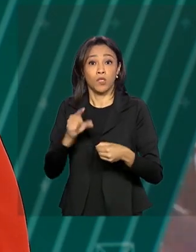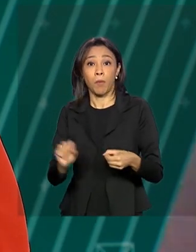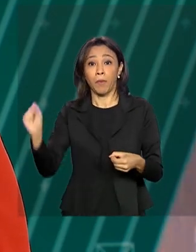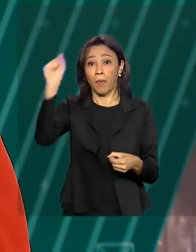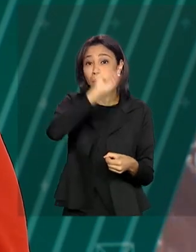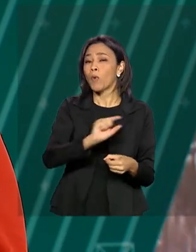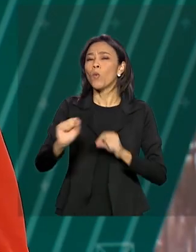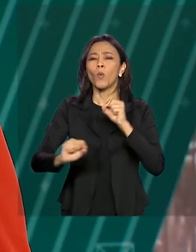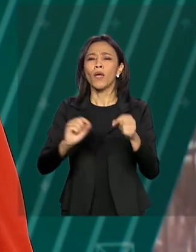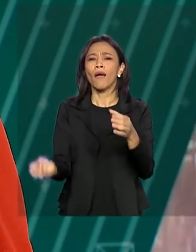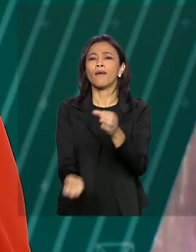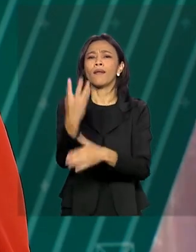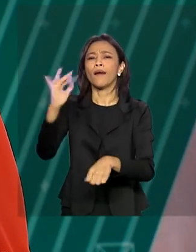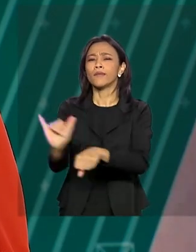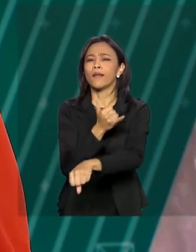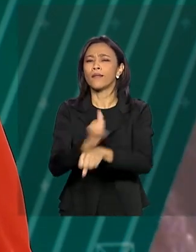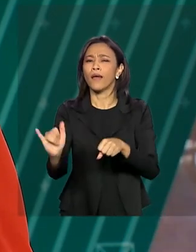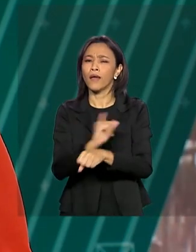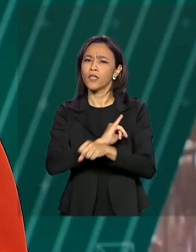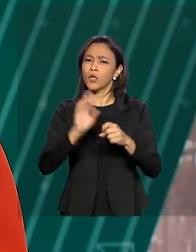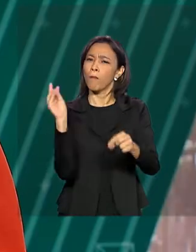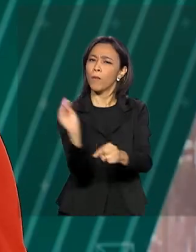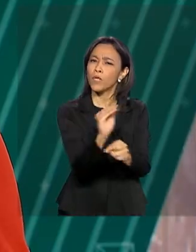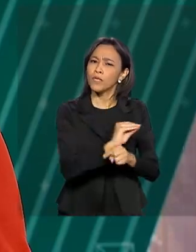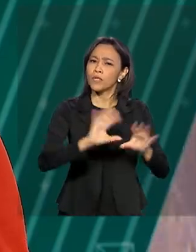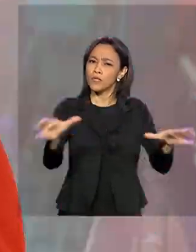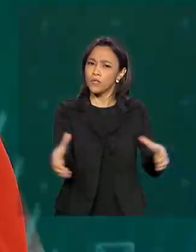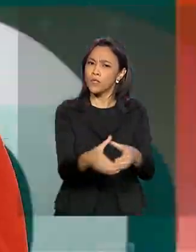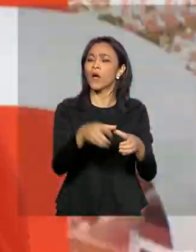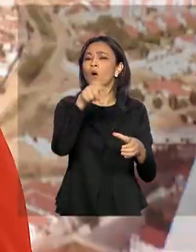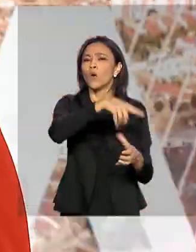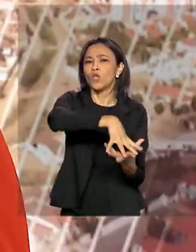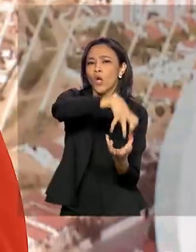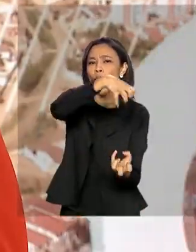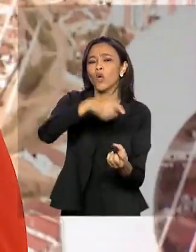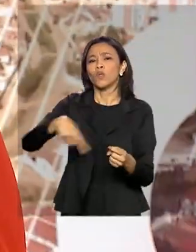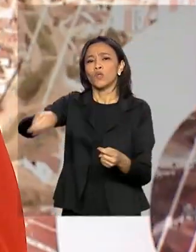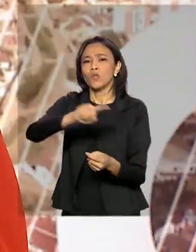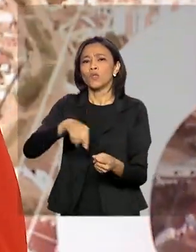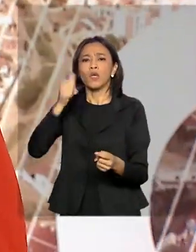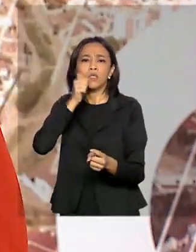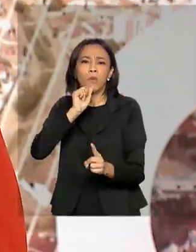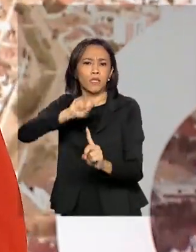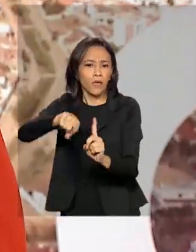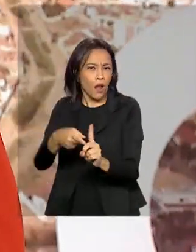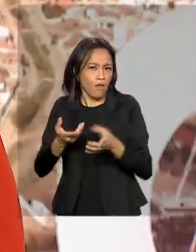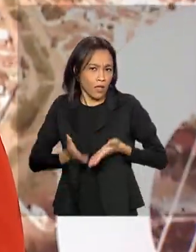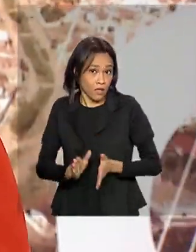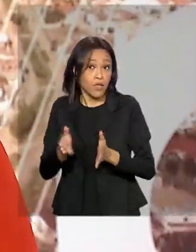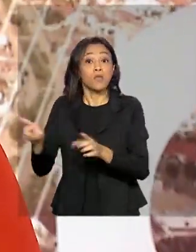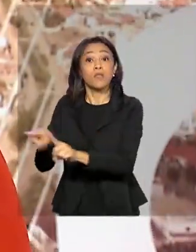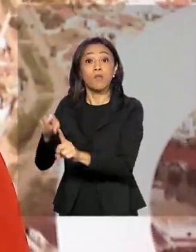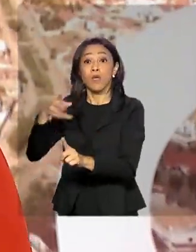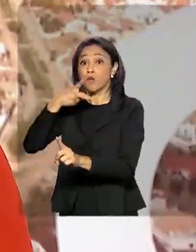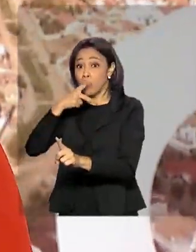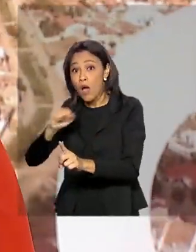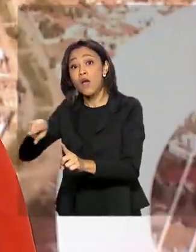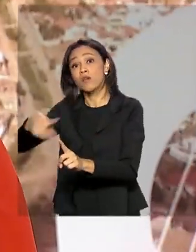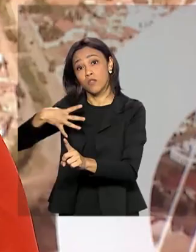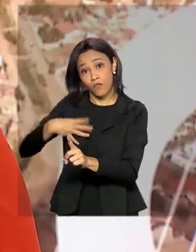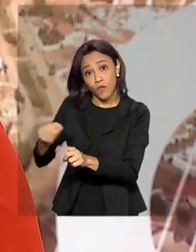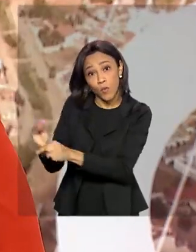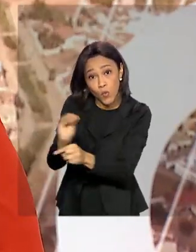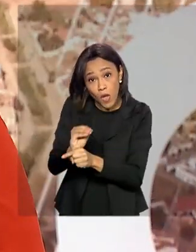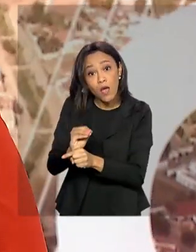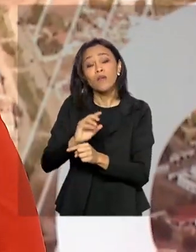ações de proteção a idosos, maternidade, paternidade, além de incentivar o esporte e o lazer. O